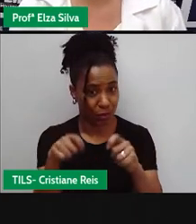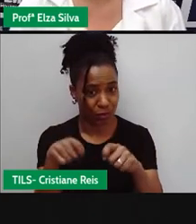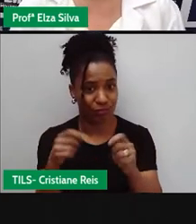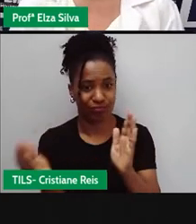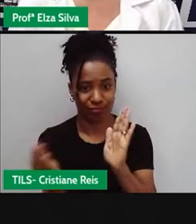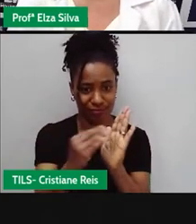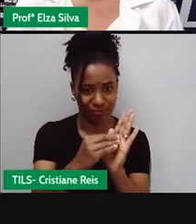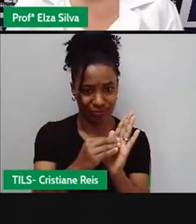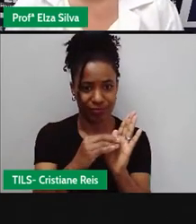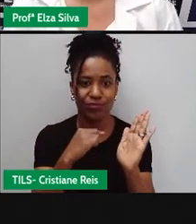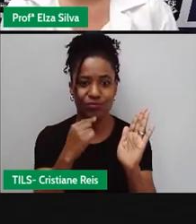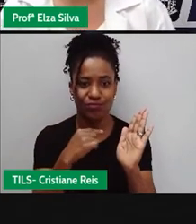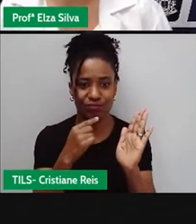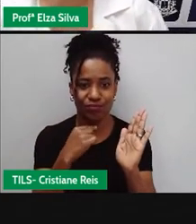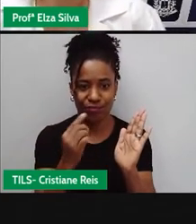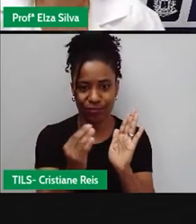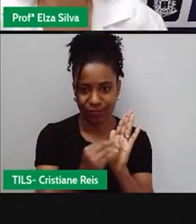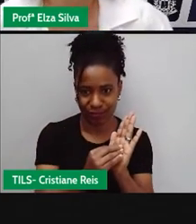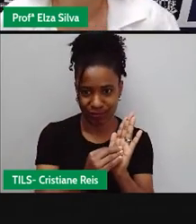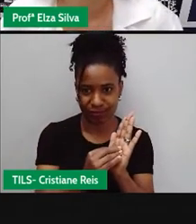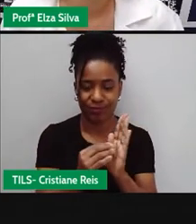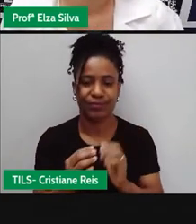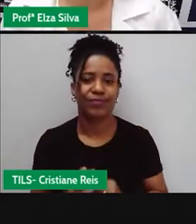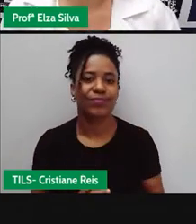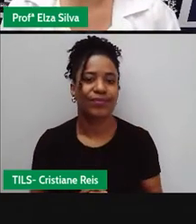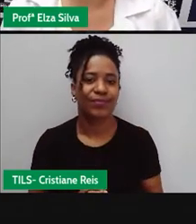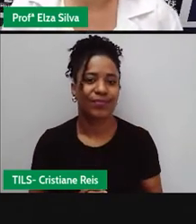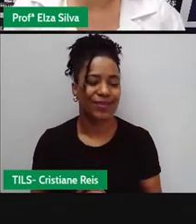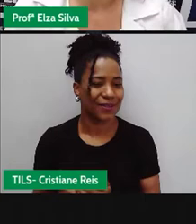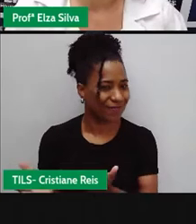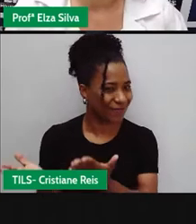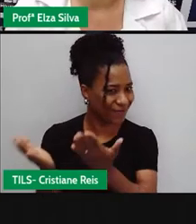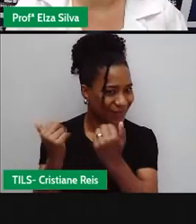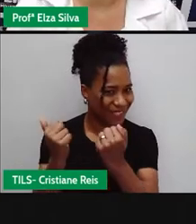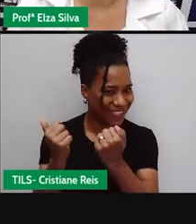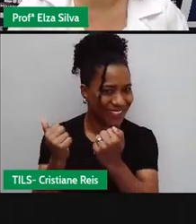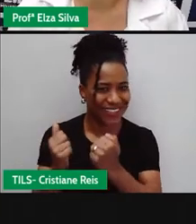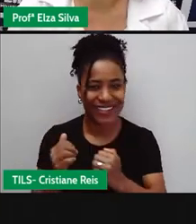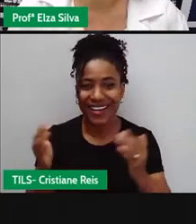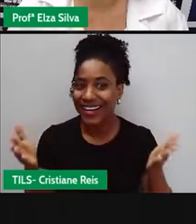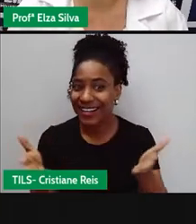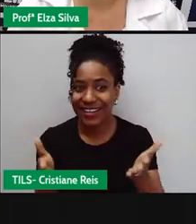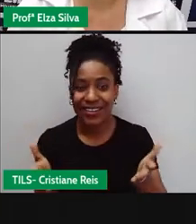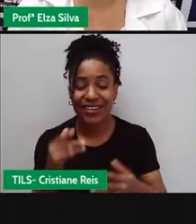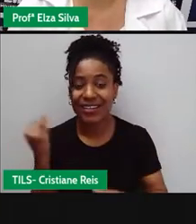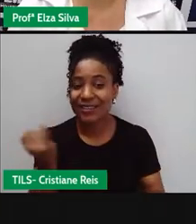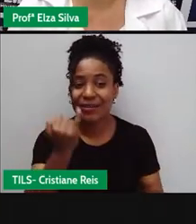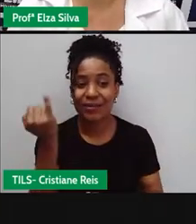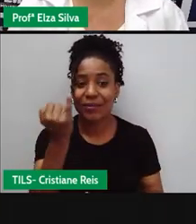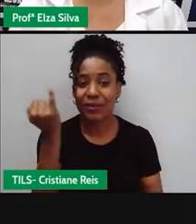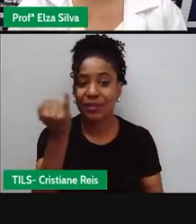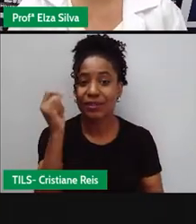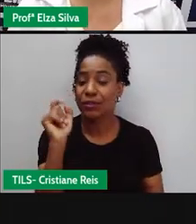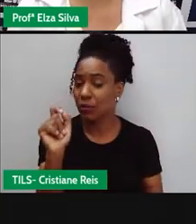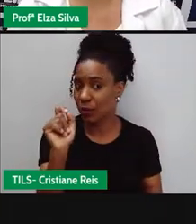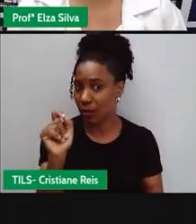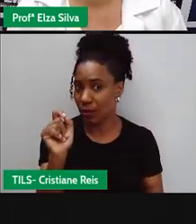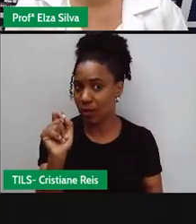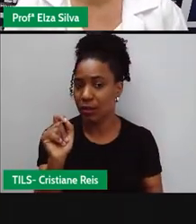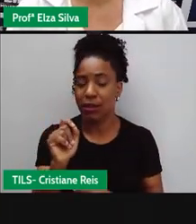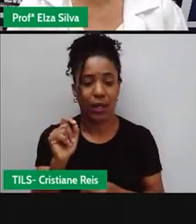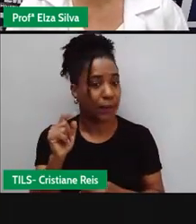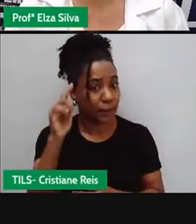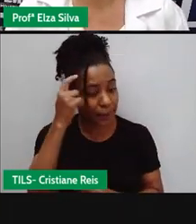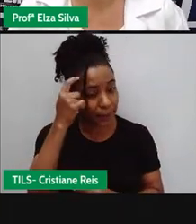Let's go. E agora, é importante que a gente faça algumas reflexões.